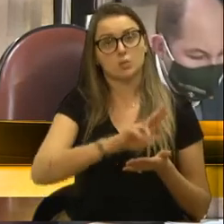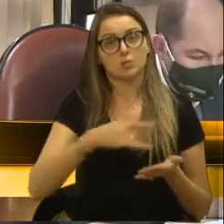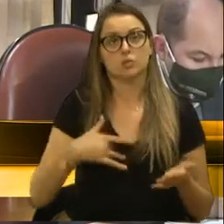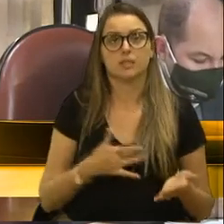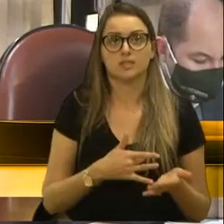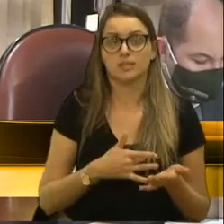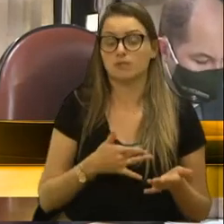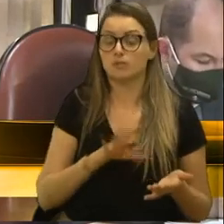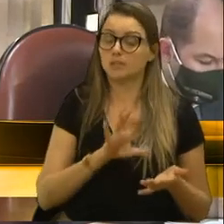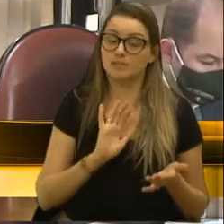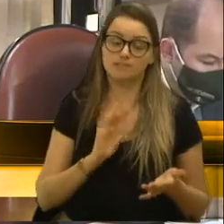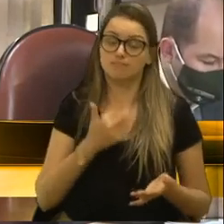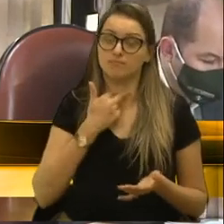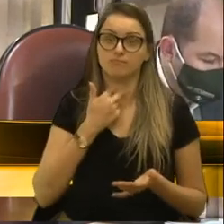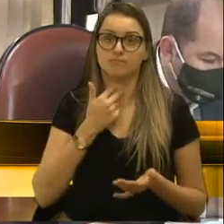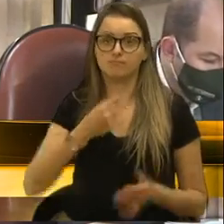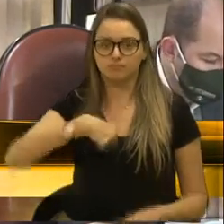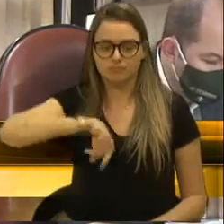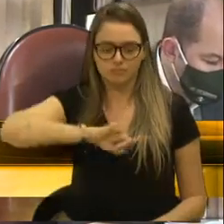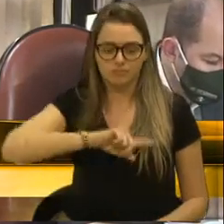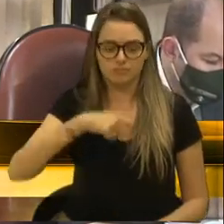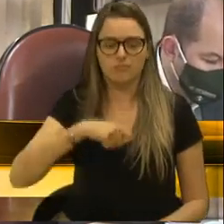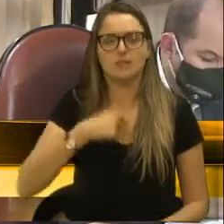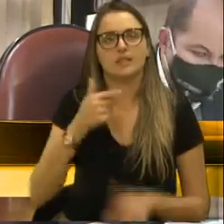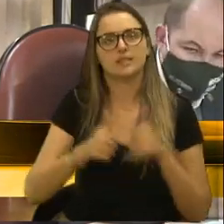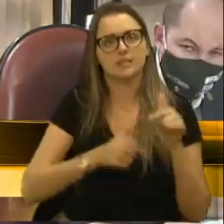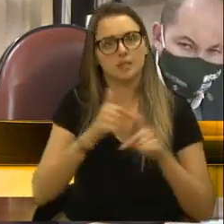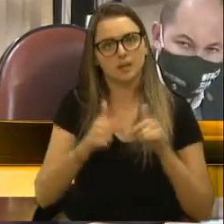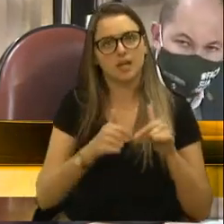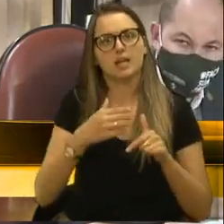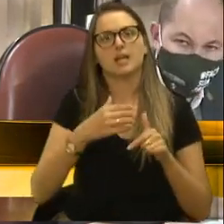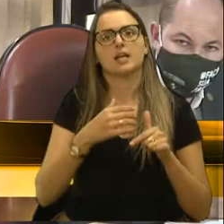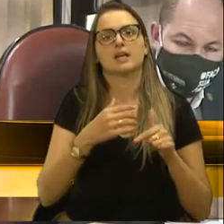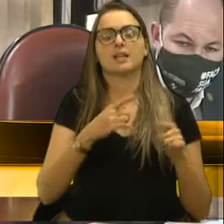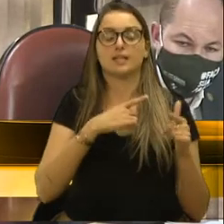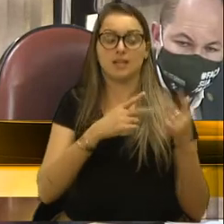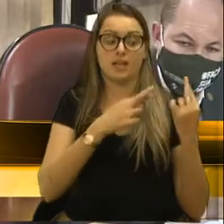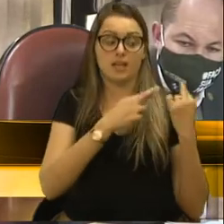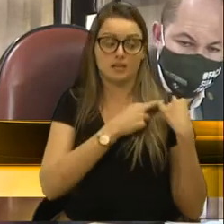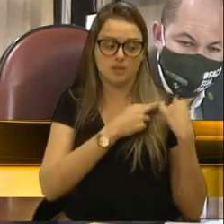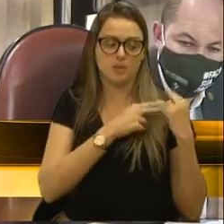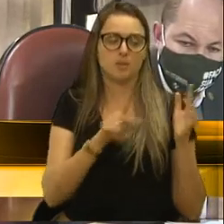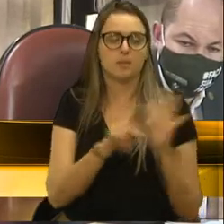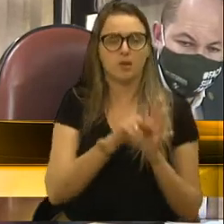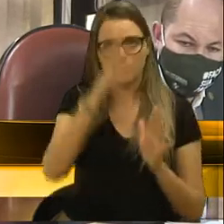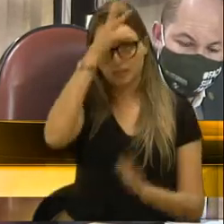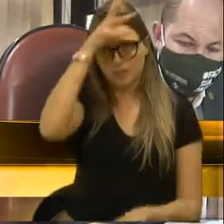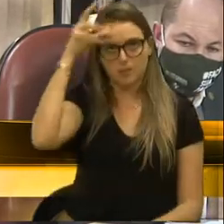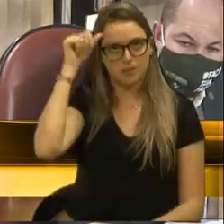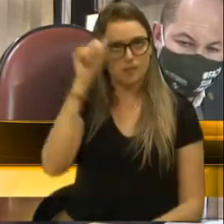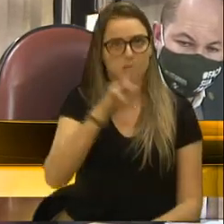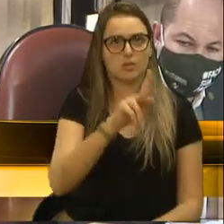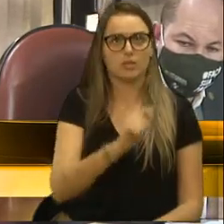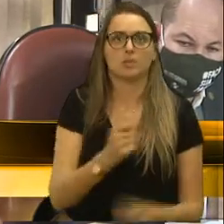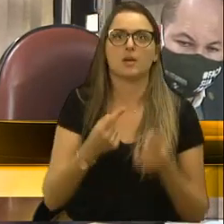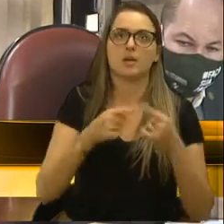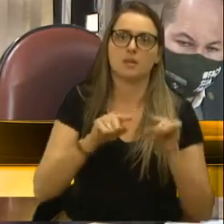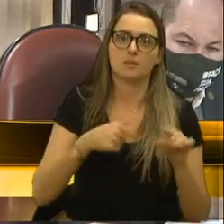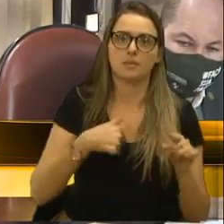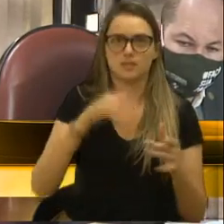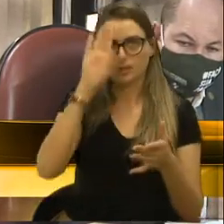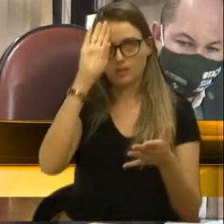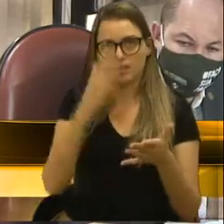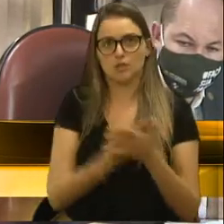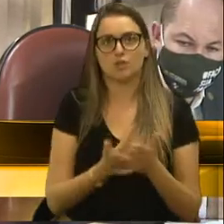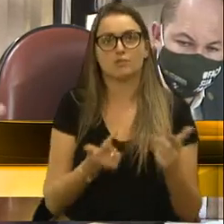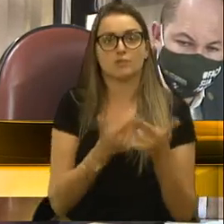Eu vejo que a gente precisa trabalhar nesse sentido, de municipalizar a UPA Zona Norte. Mas, de imediato, acredito, não tem o que